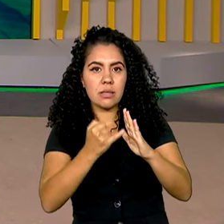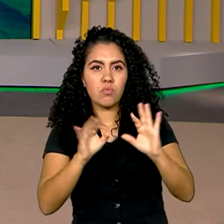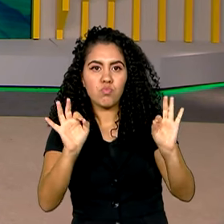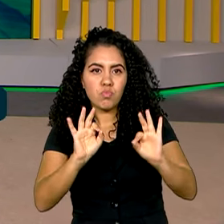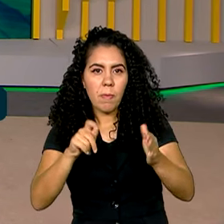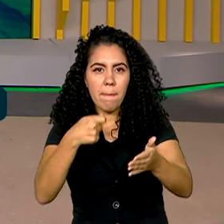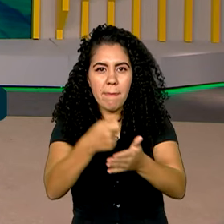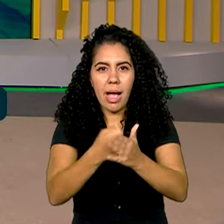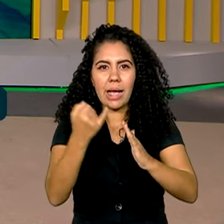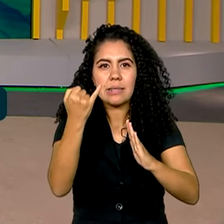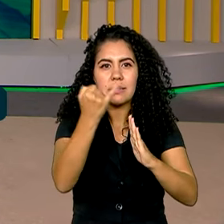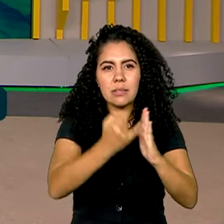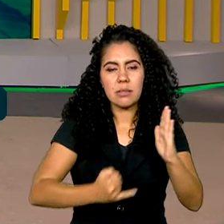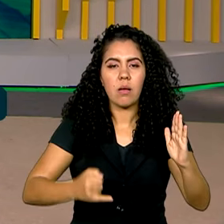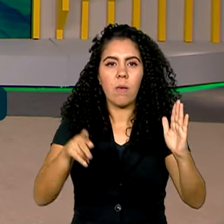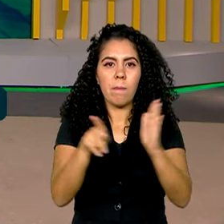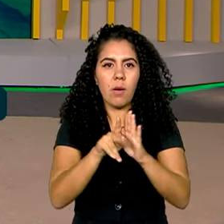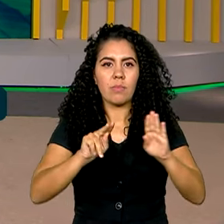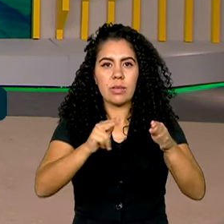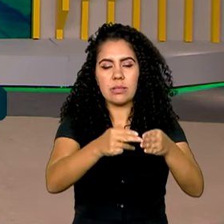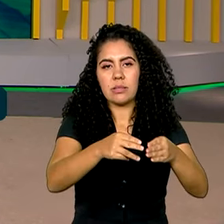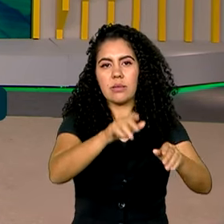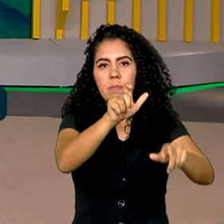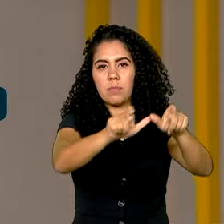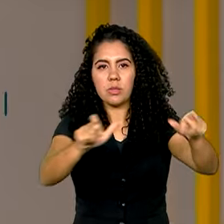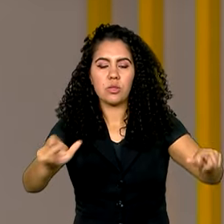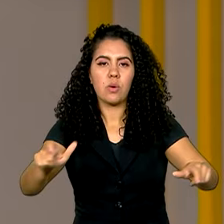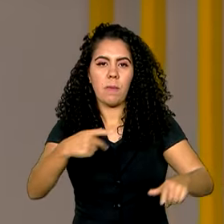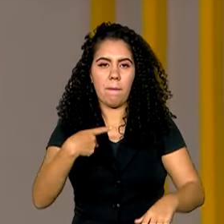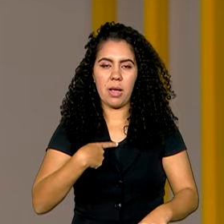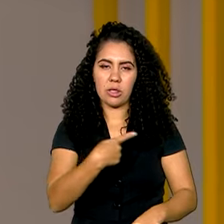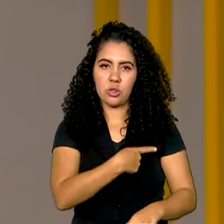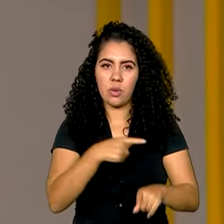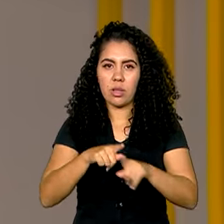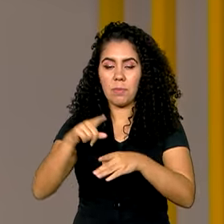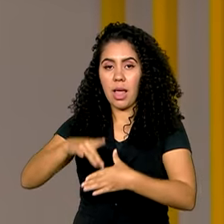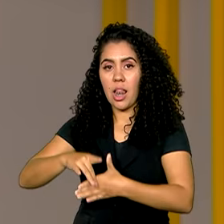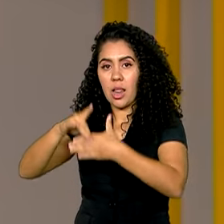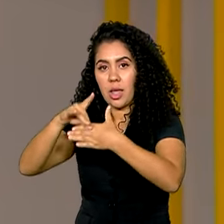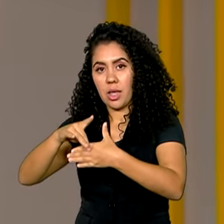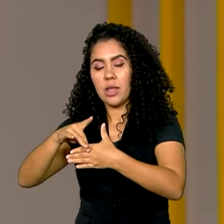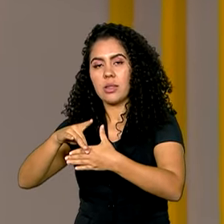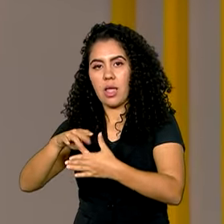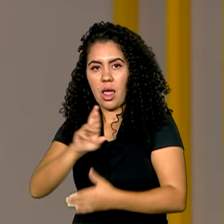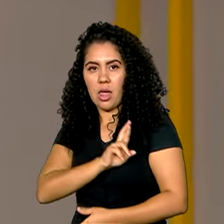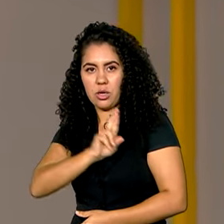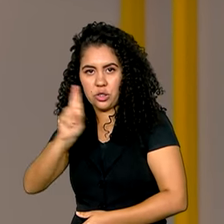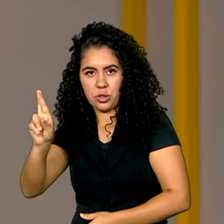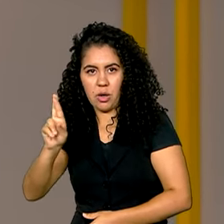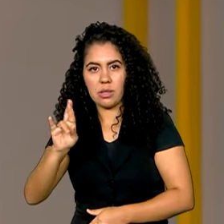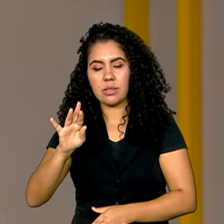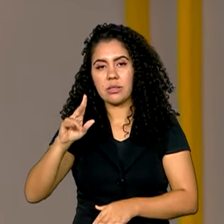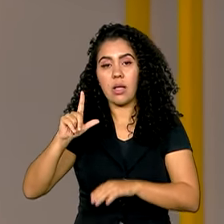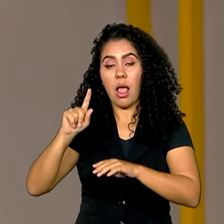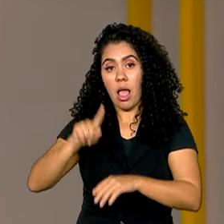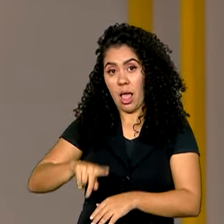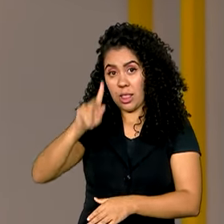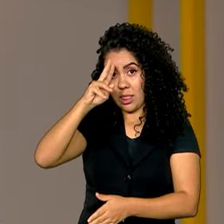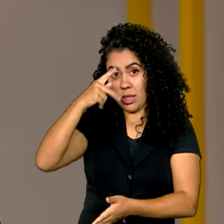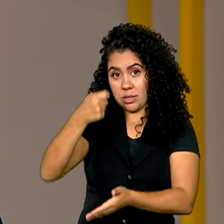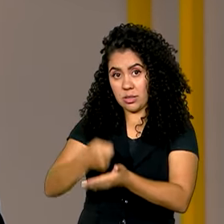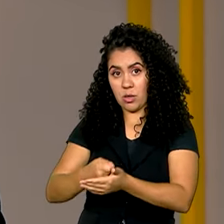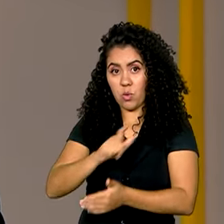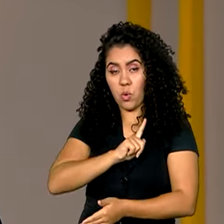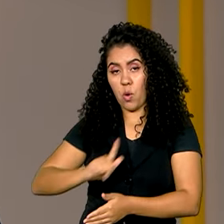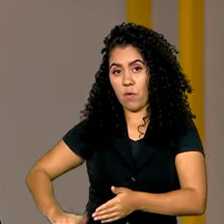financeiros a pastores e líderes religiosos. A medida havia sido tomada pelo governo anterior, no final de 2022.